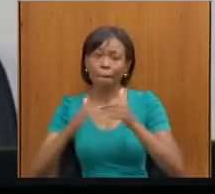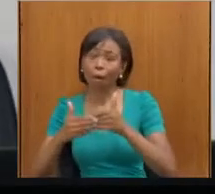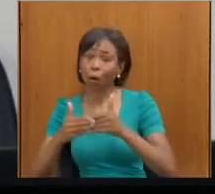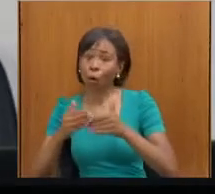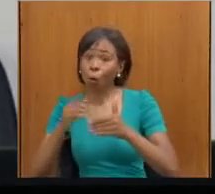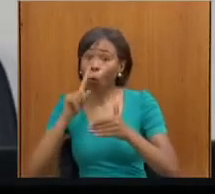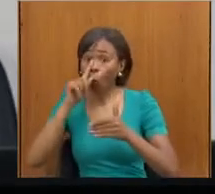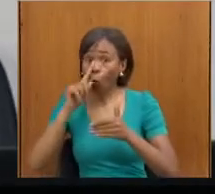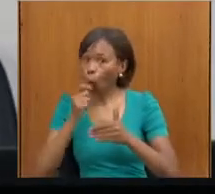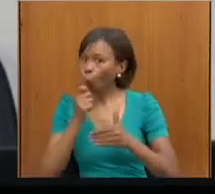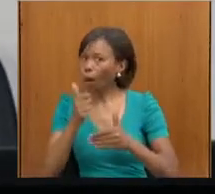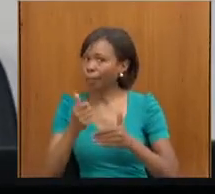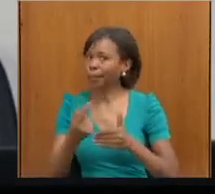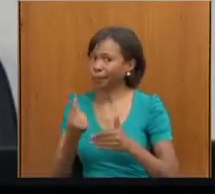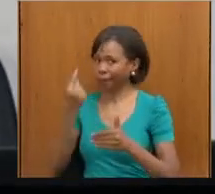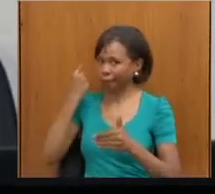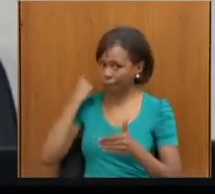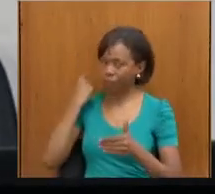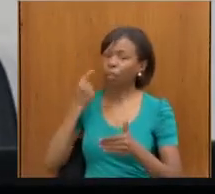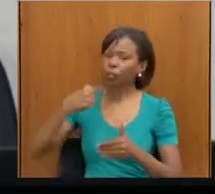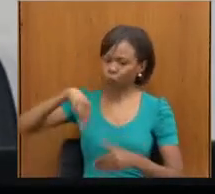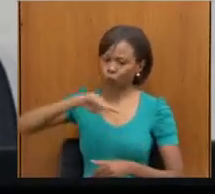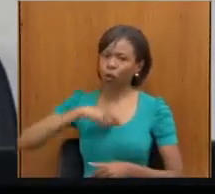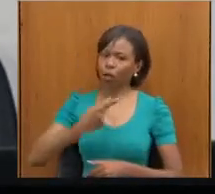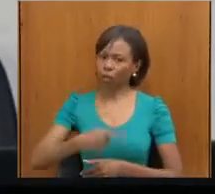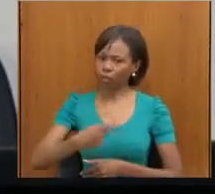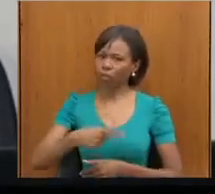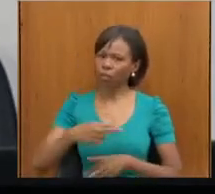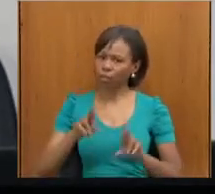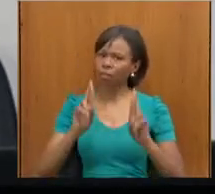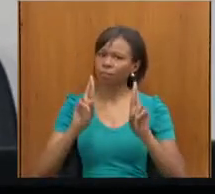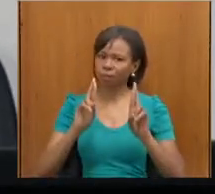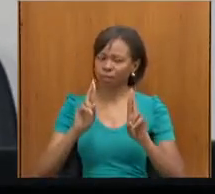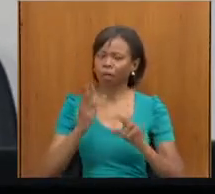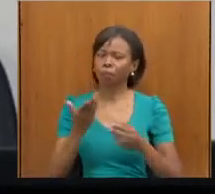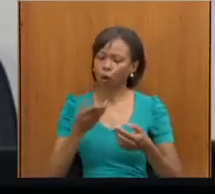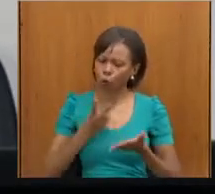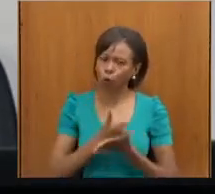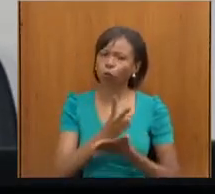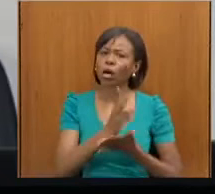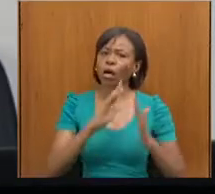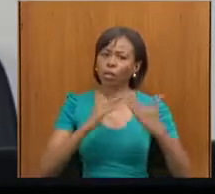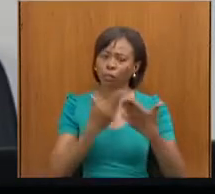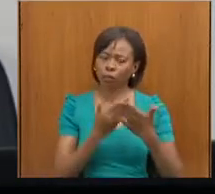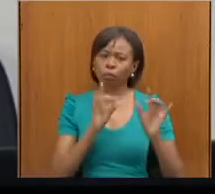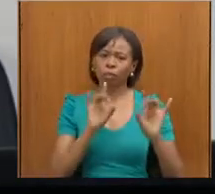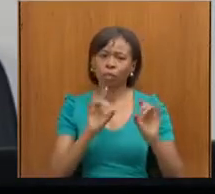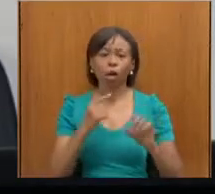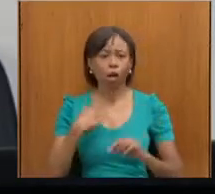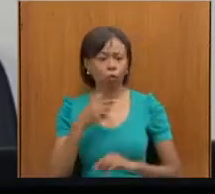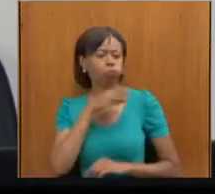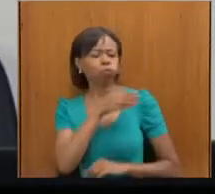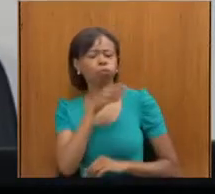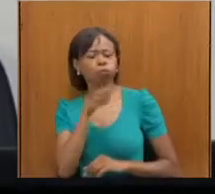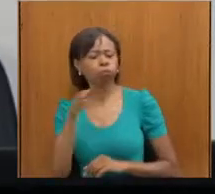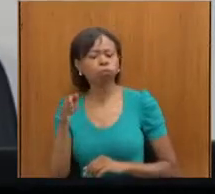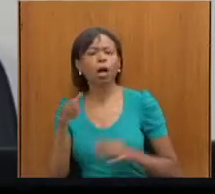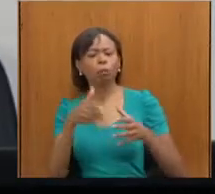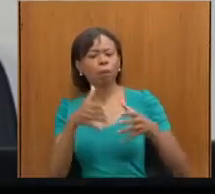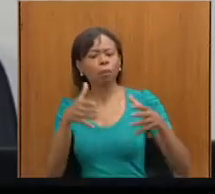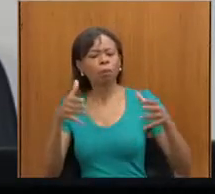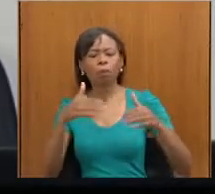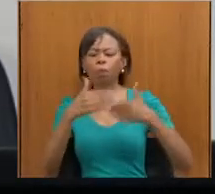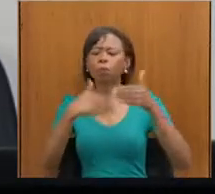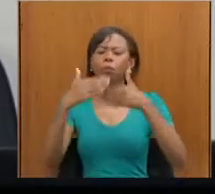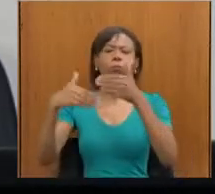transição de governo. E nós tivemos um papel para dar continuidade e eu tenho visitado várias delas, estão crescendo, estão tendo toda uma tensão.